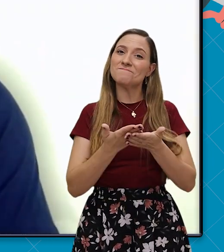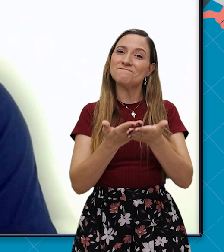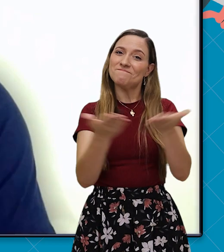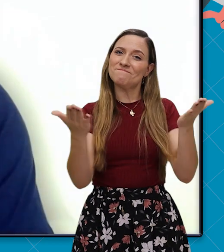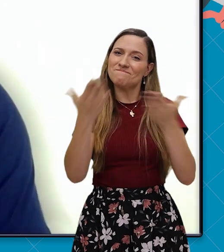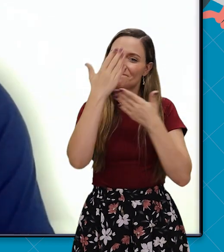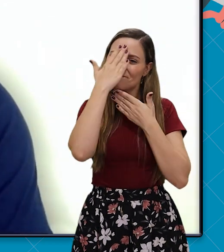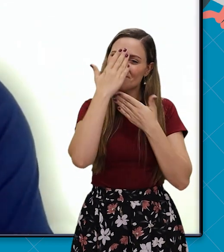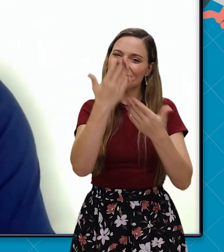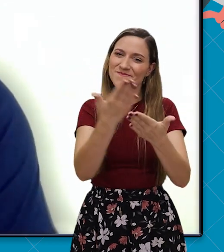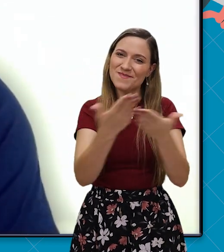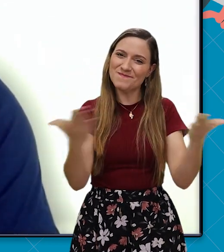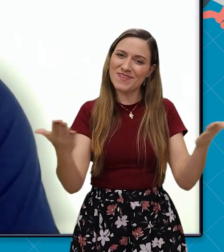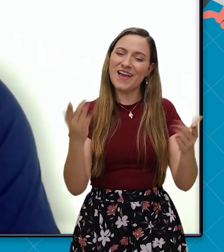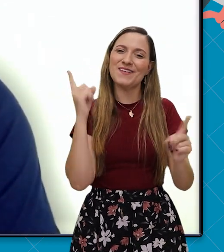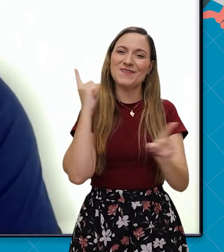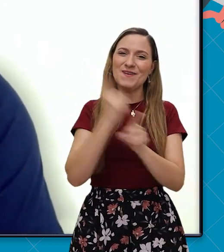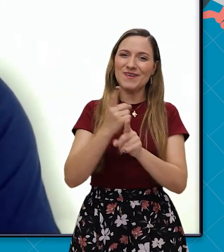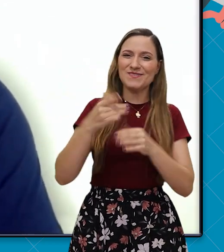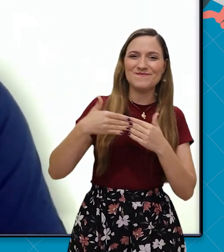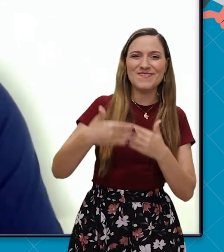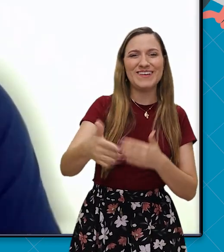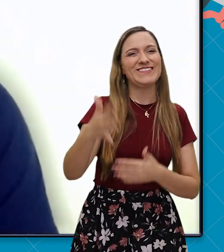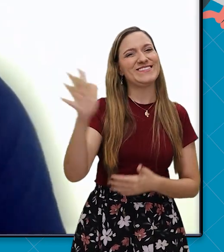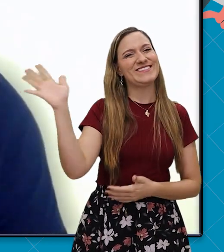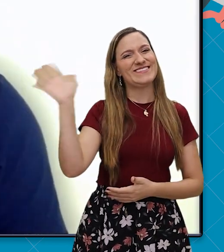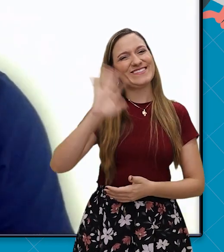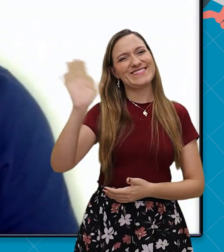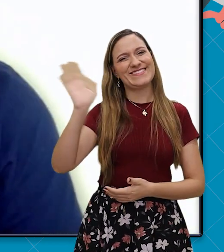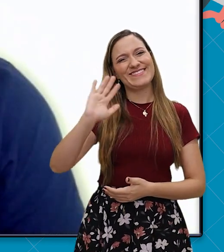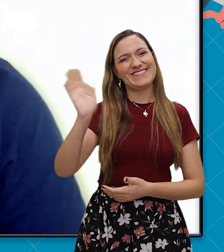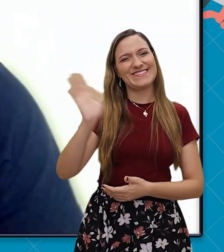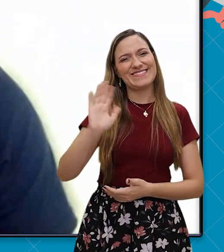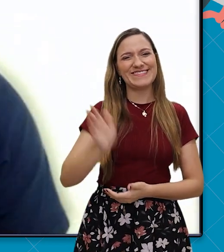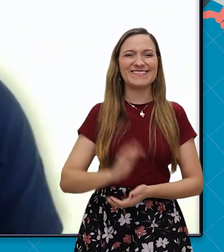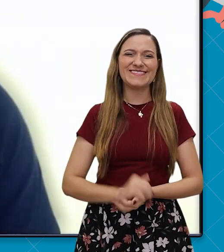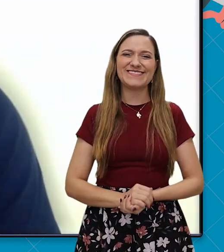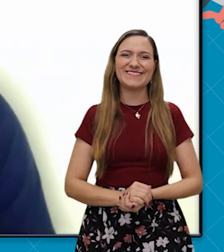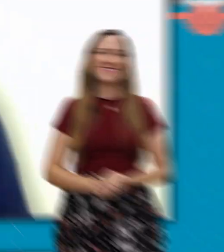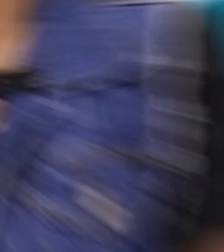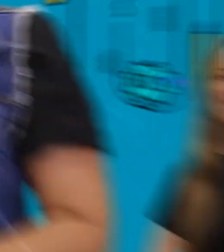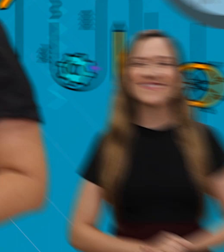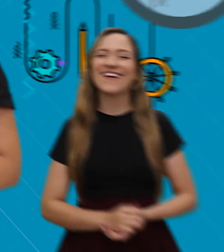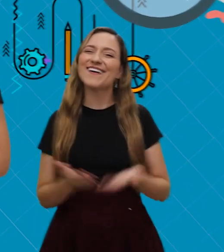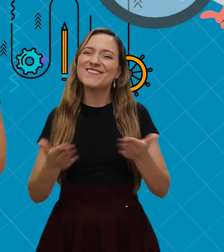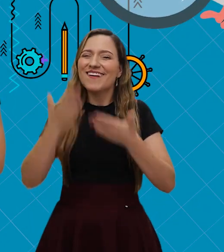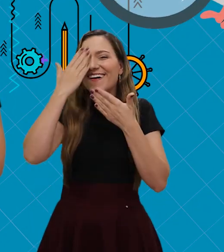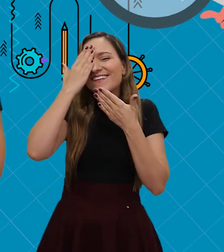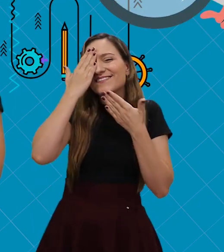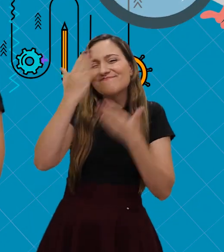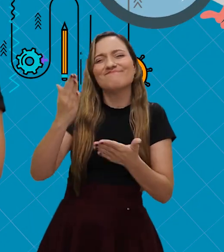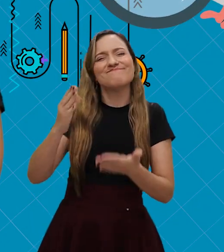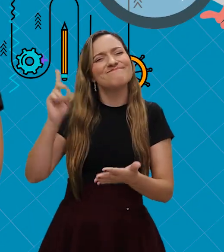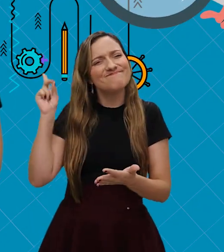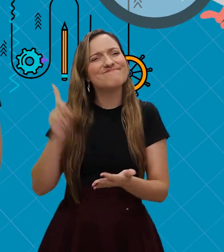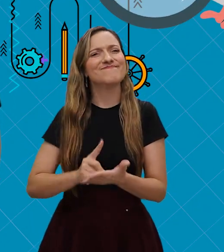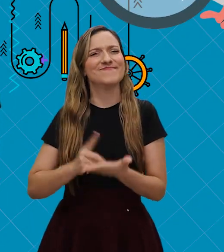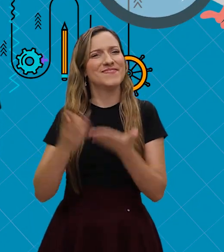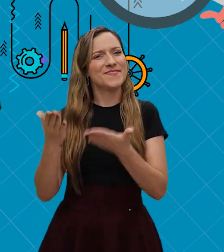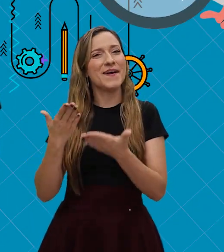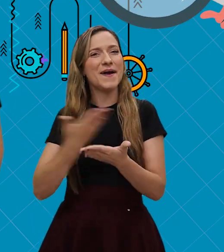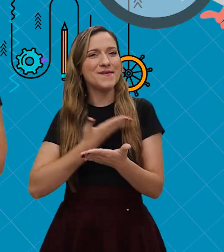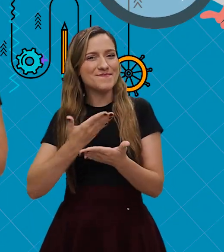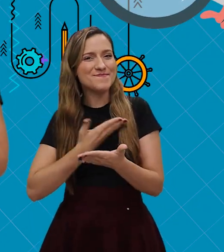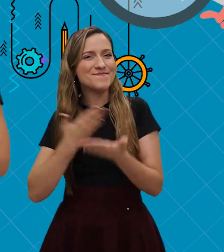Então pessoal, mais uma vez, muito obrigado. Até mais. Ralei! Olha pessoal, quero agradecer muito